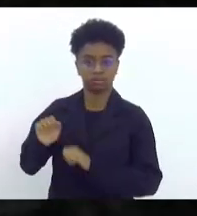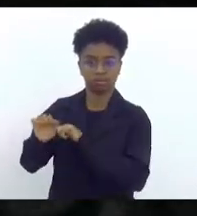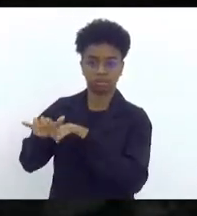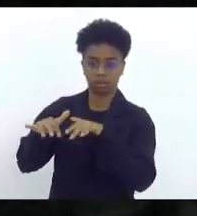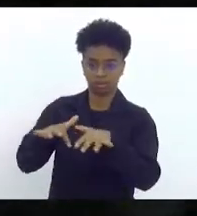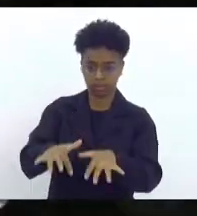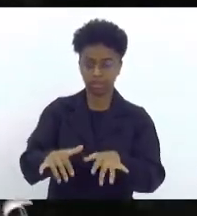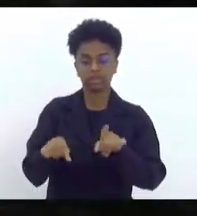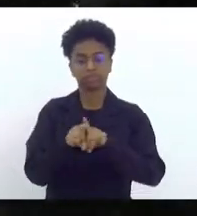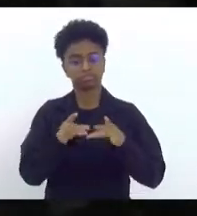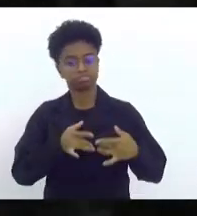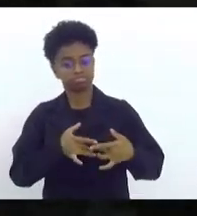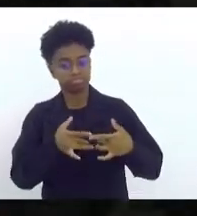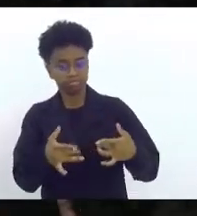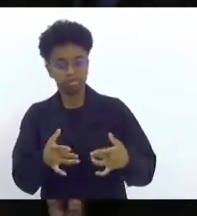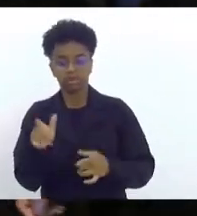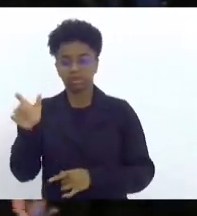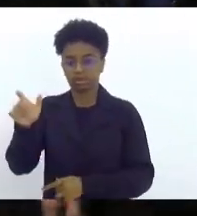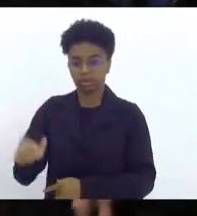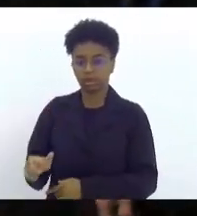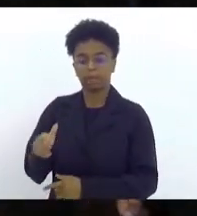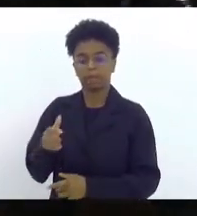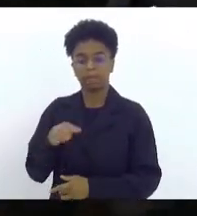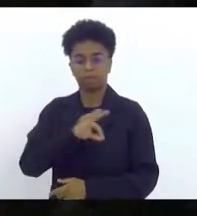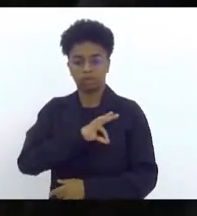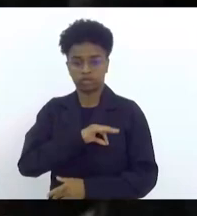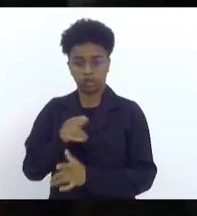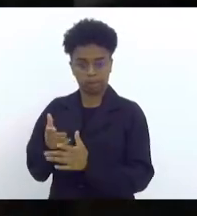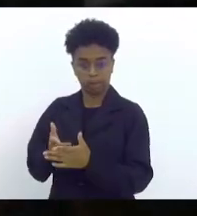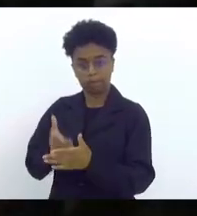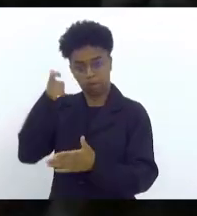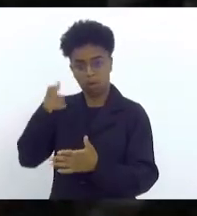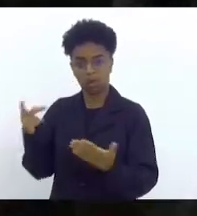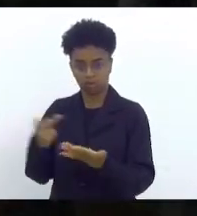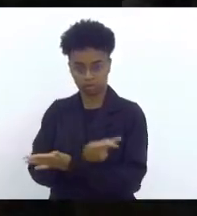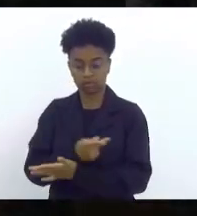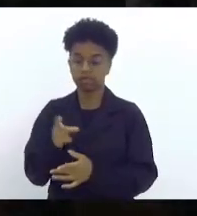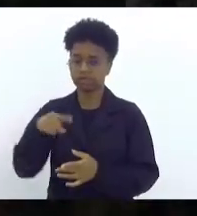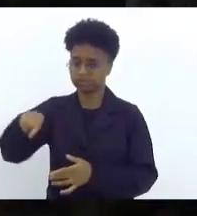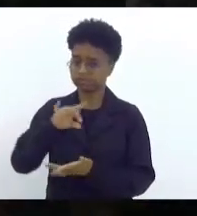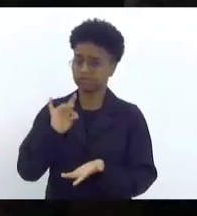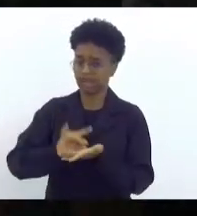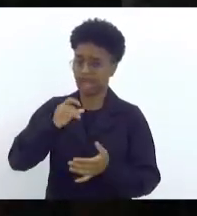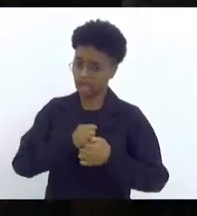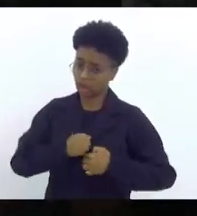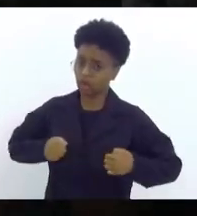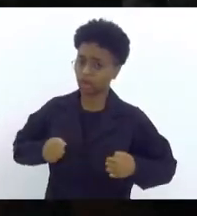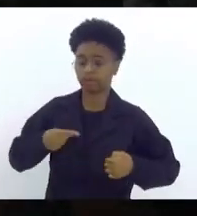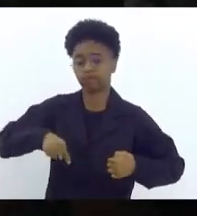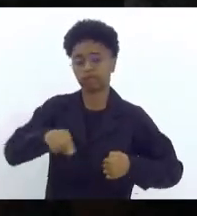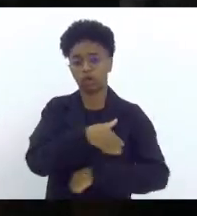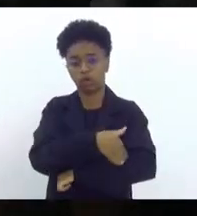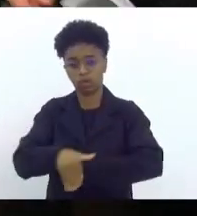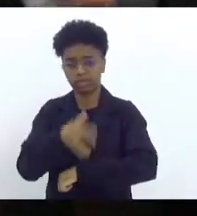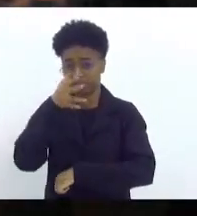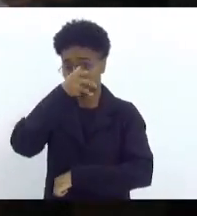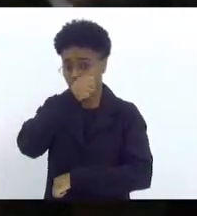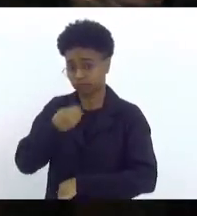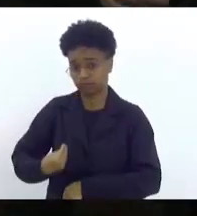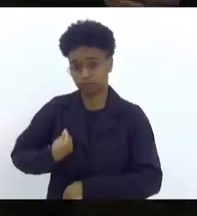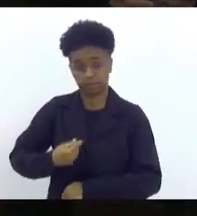ser solidário ao policial baleado. Vocês são verdadeiros heróis que estão nas ruas para salvar vidas de quem nem conhece.